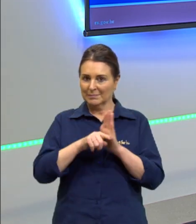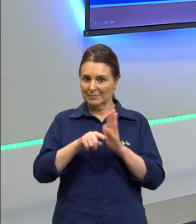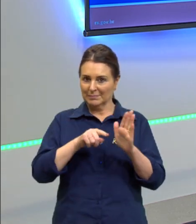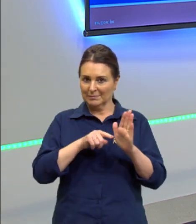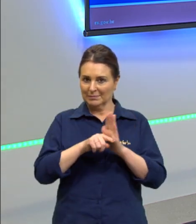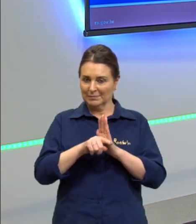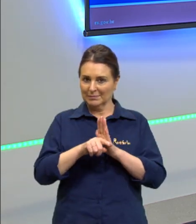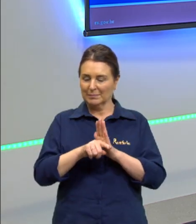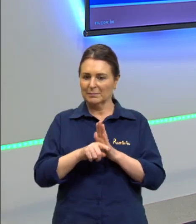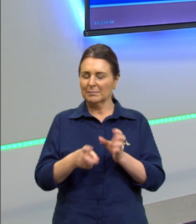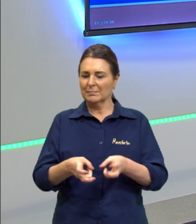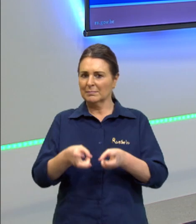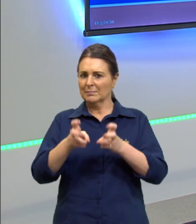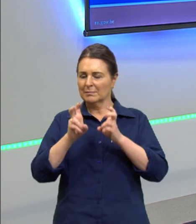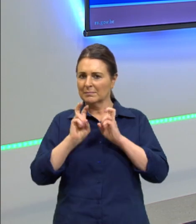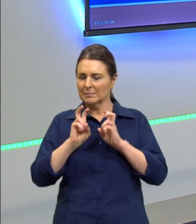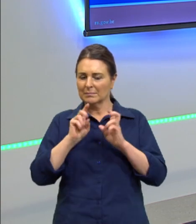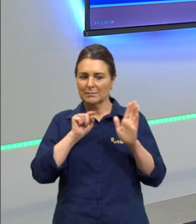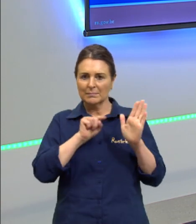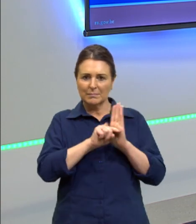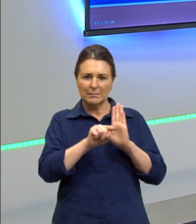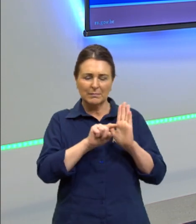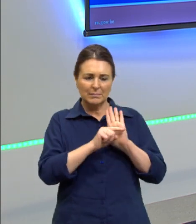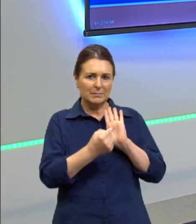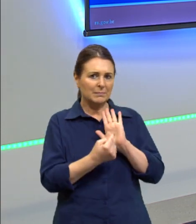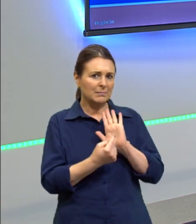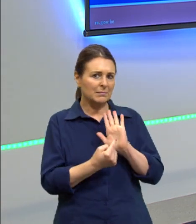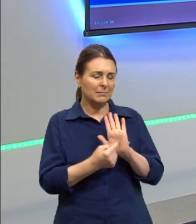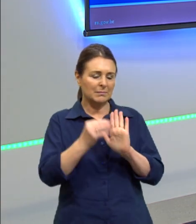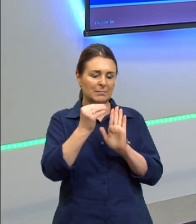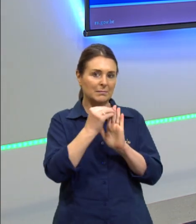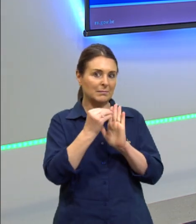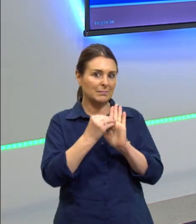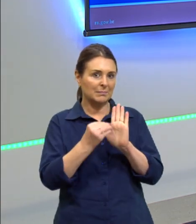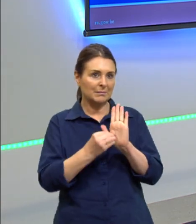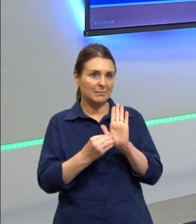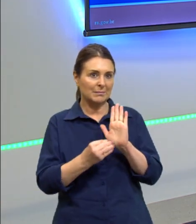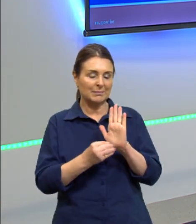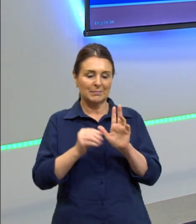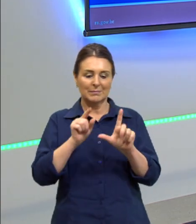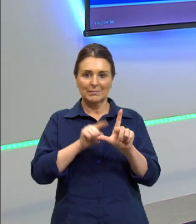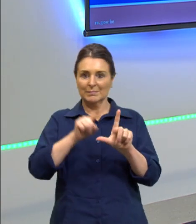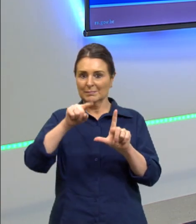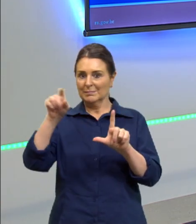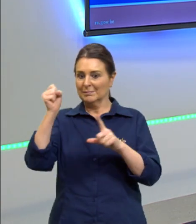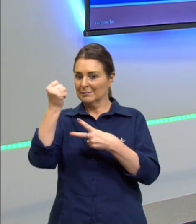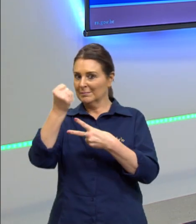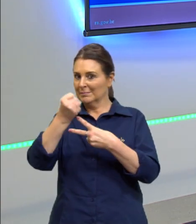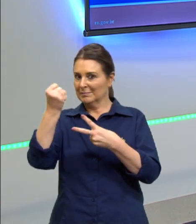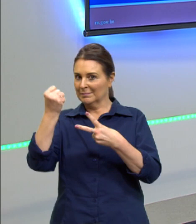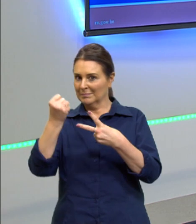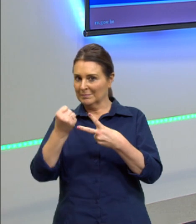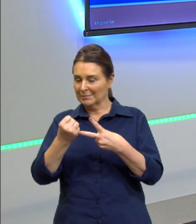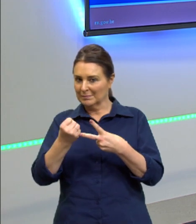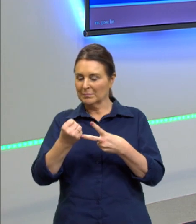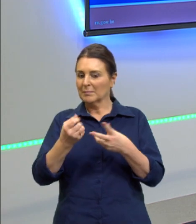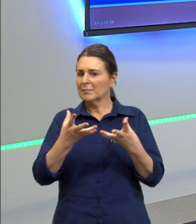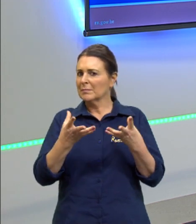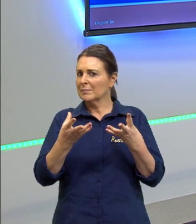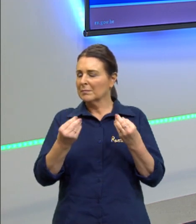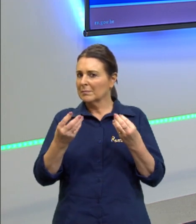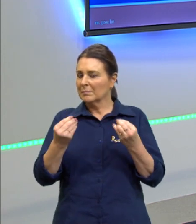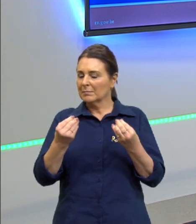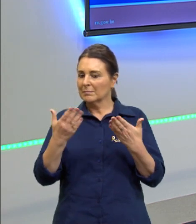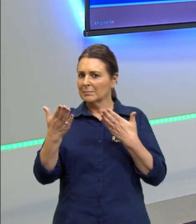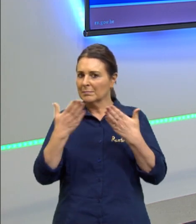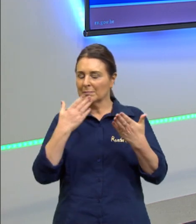percebendo as questões que trazem o conteúdo de estatística e probabilidade muitas delas com